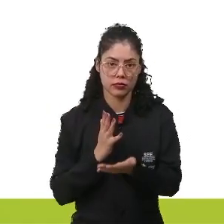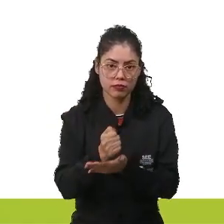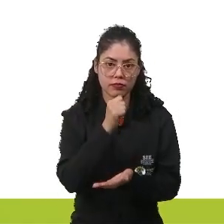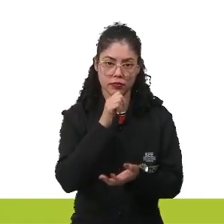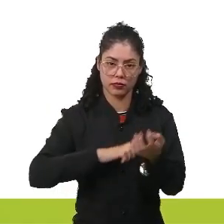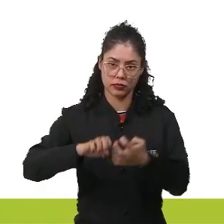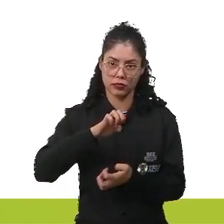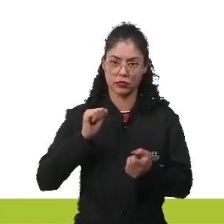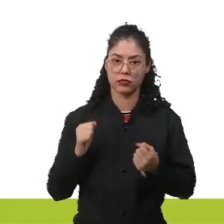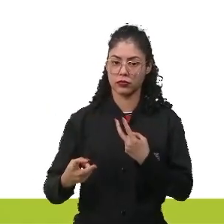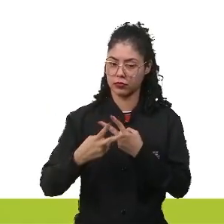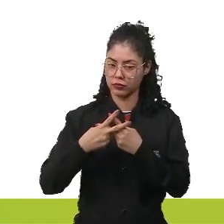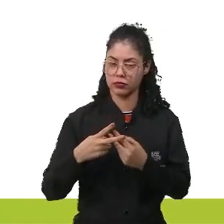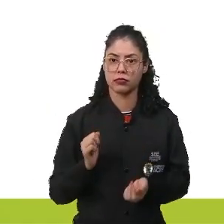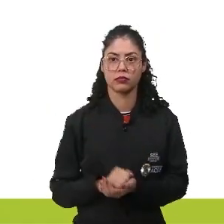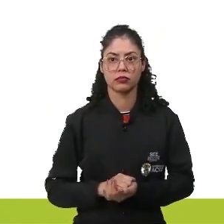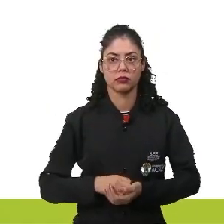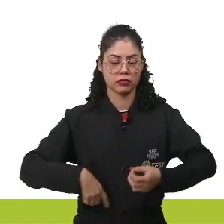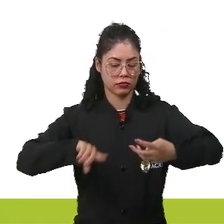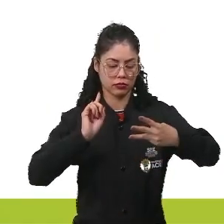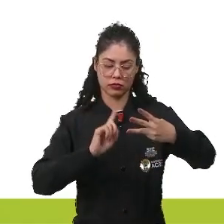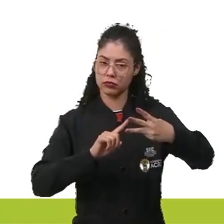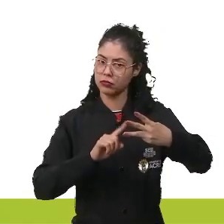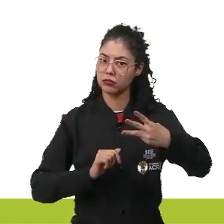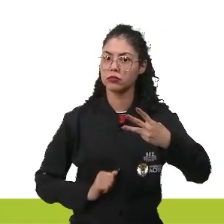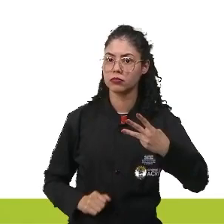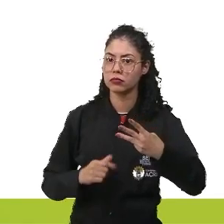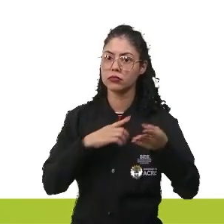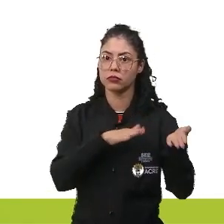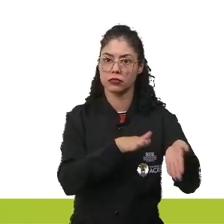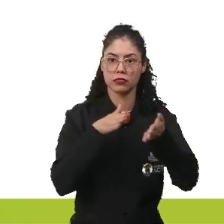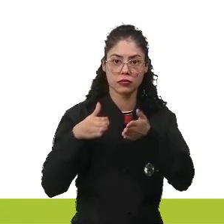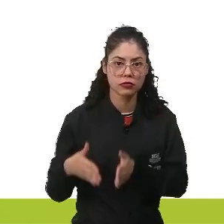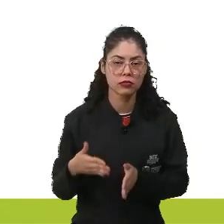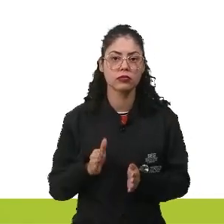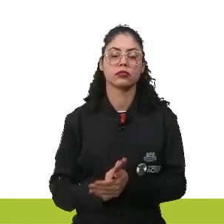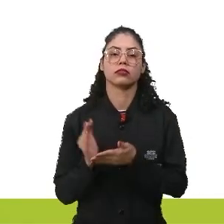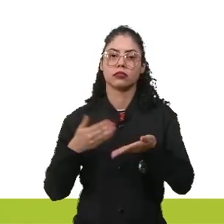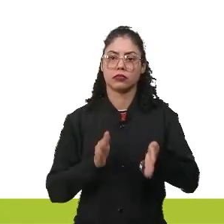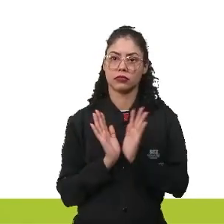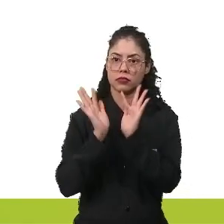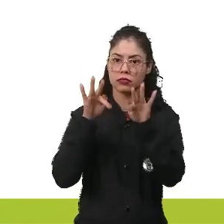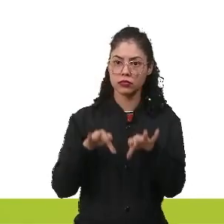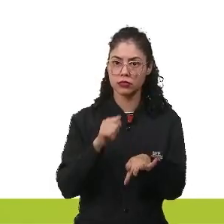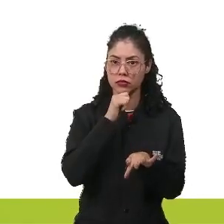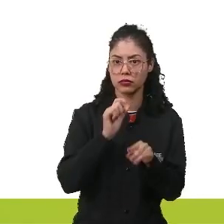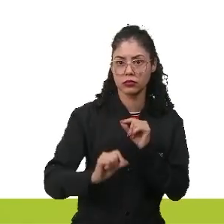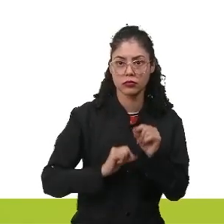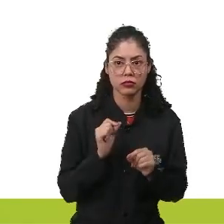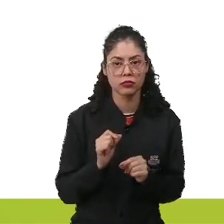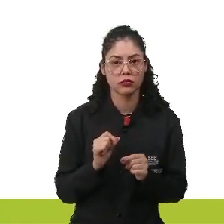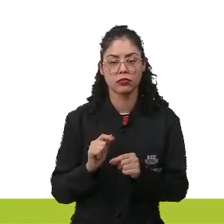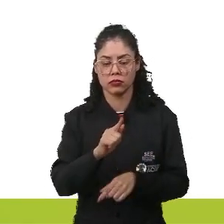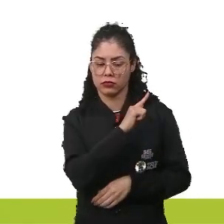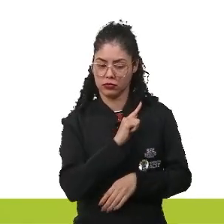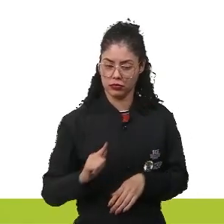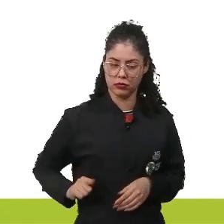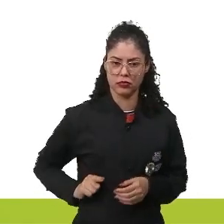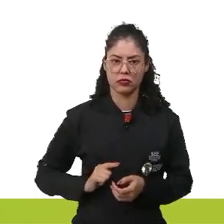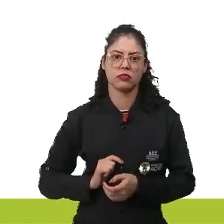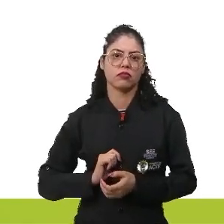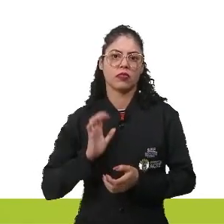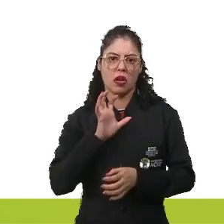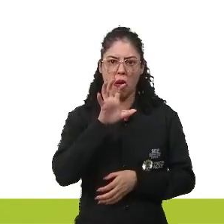revolucionários e é preso. Na terceira fase, é a fase em que a revolução chega no seu ápice, que seria a fase do governo do terror,